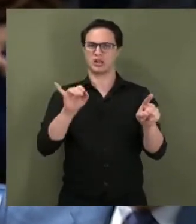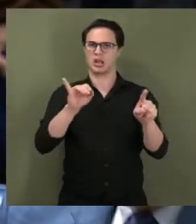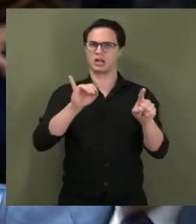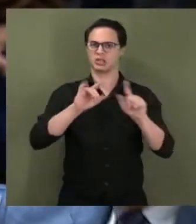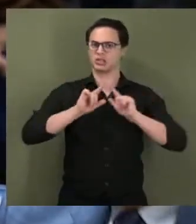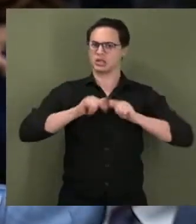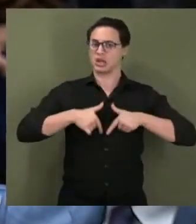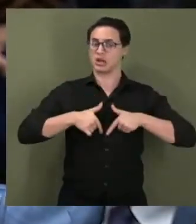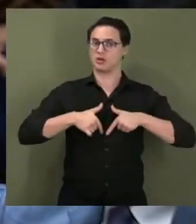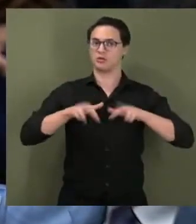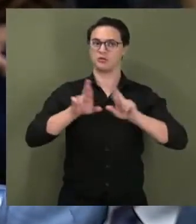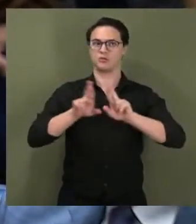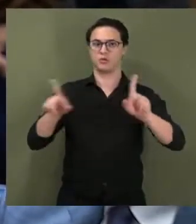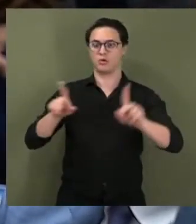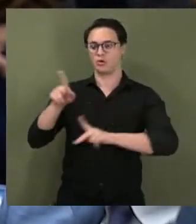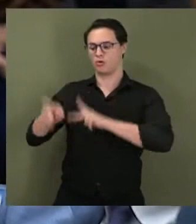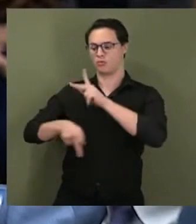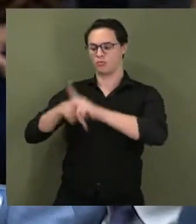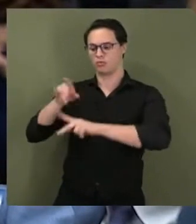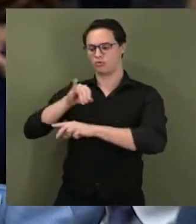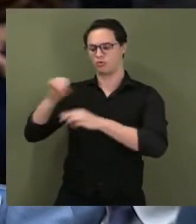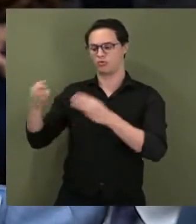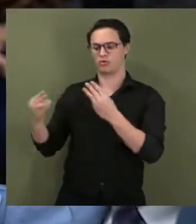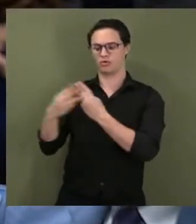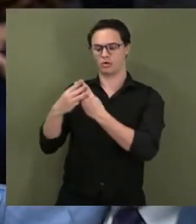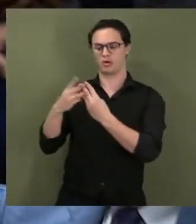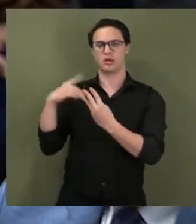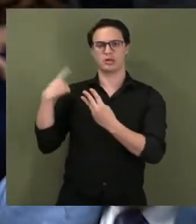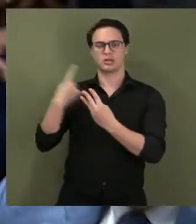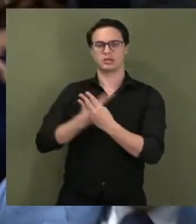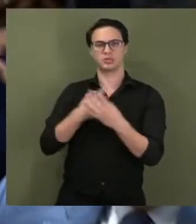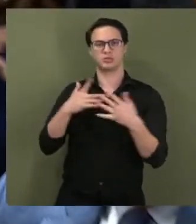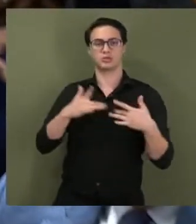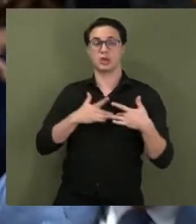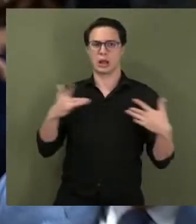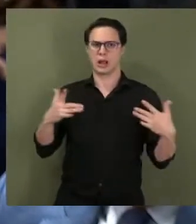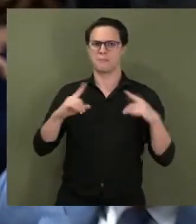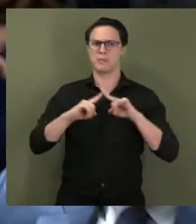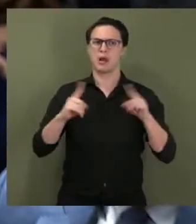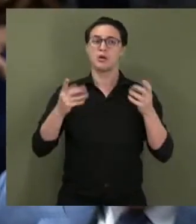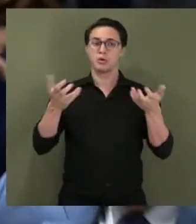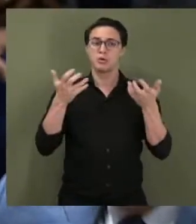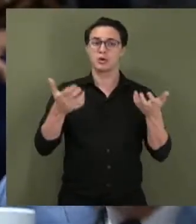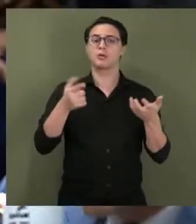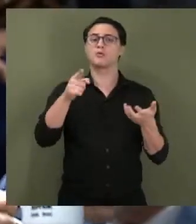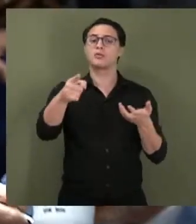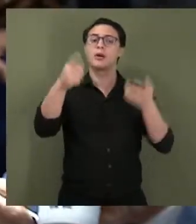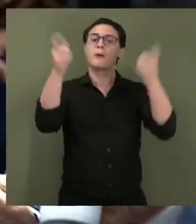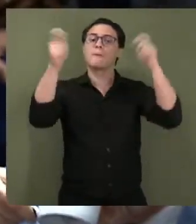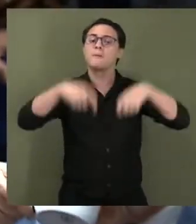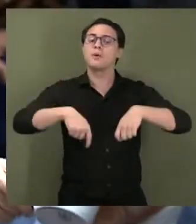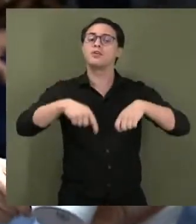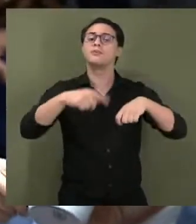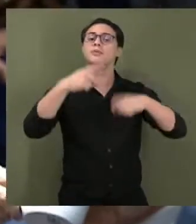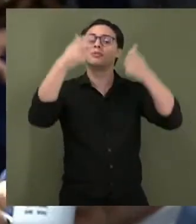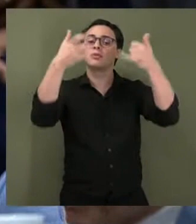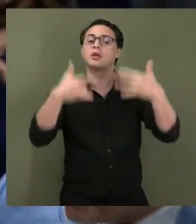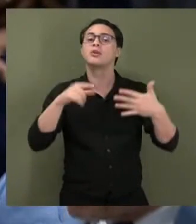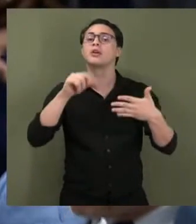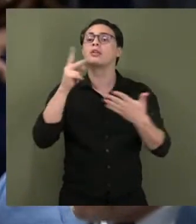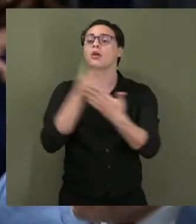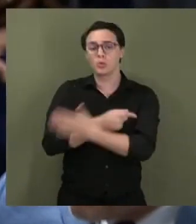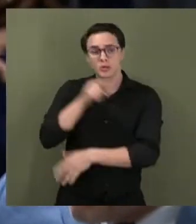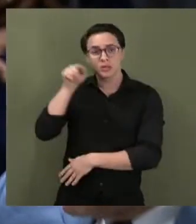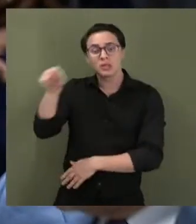Ao povo judeu, todo o nosso respeito, a nossa solidariedade, o aconteceu. Agora, eu quero que V. Exª me tipifique o que está acontecendo